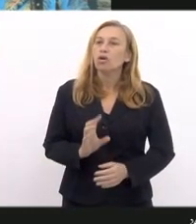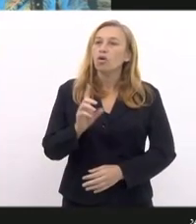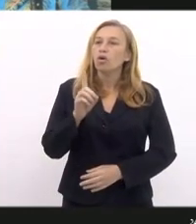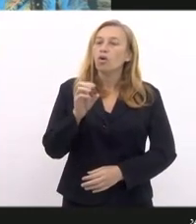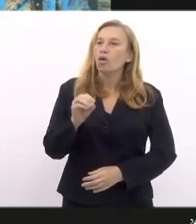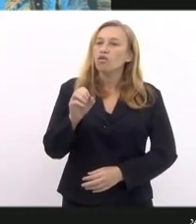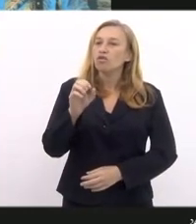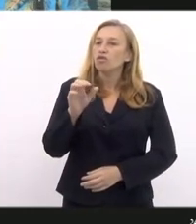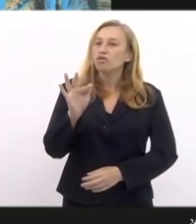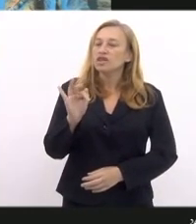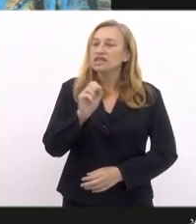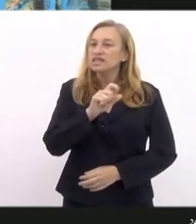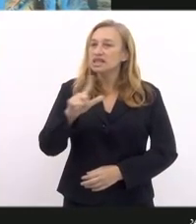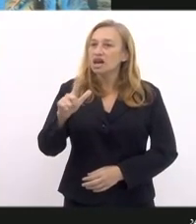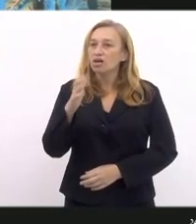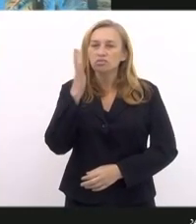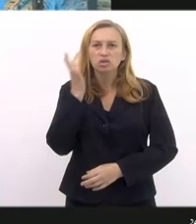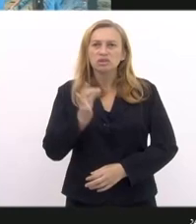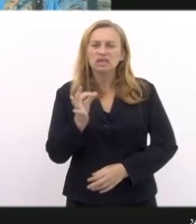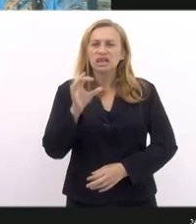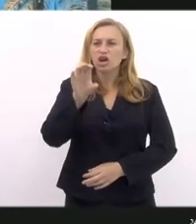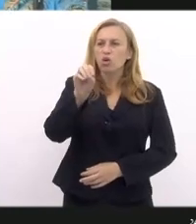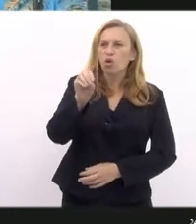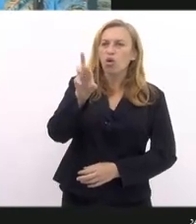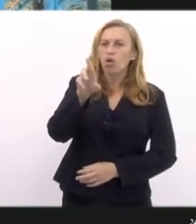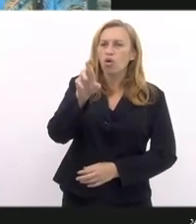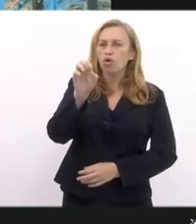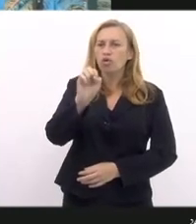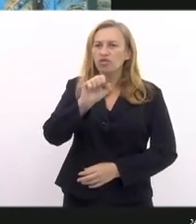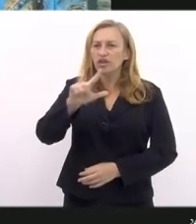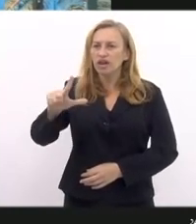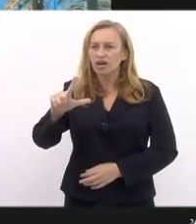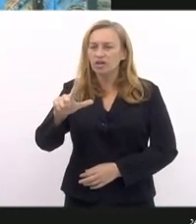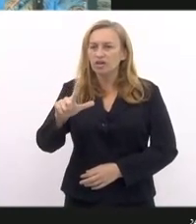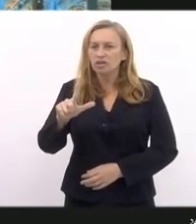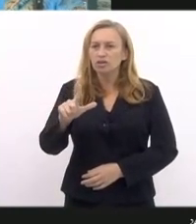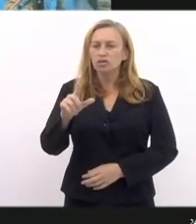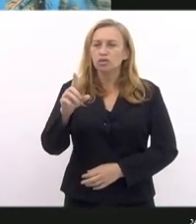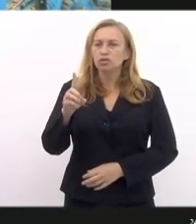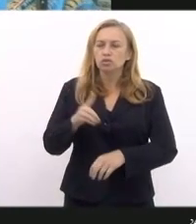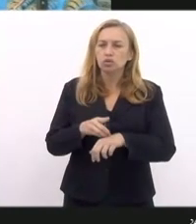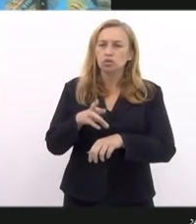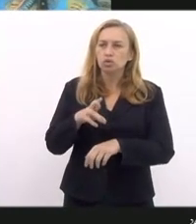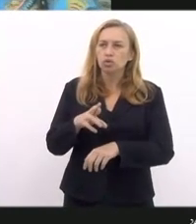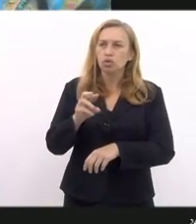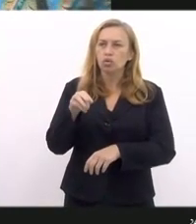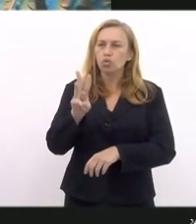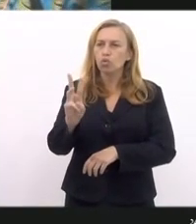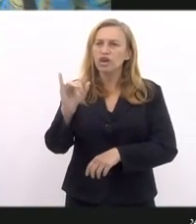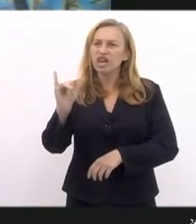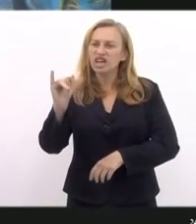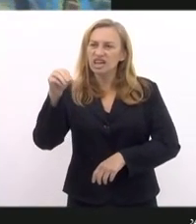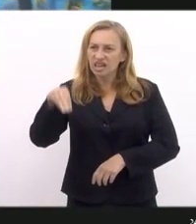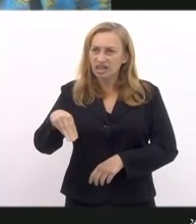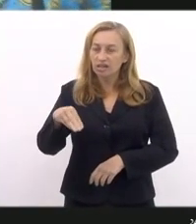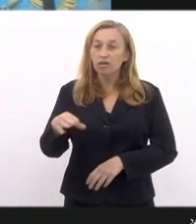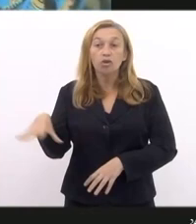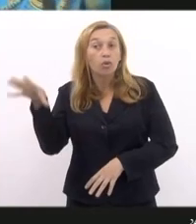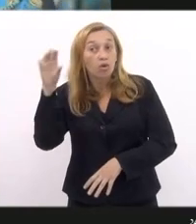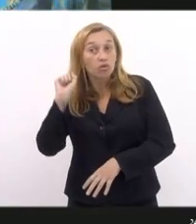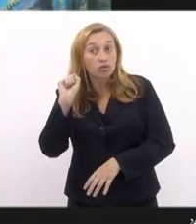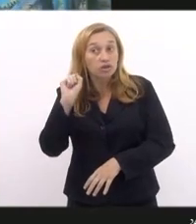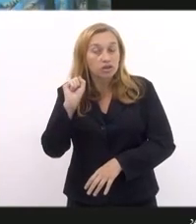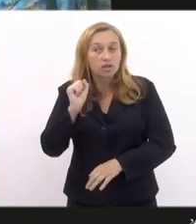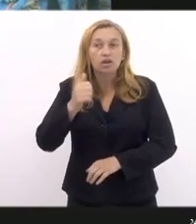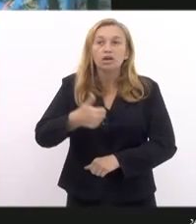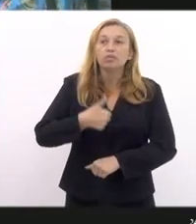mas aqui não está, não sei se é coronel, se é tenente coronel, doutor William Coelho. Vamos ouvi-lo, até porque, bom,